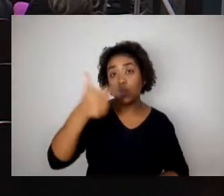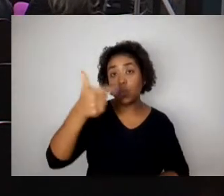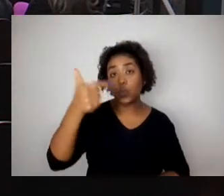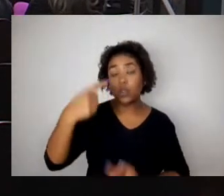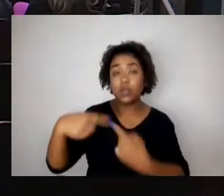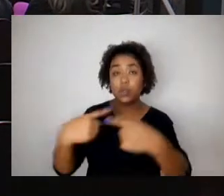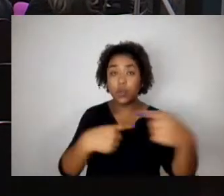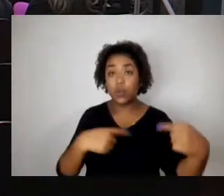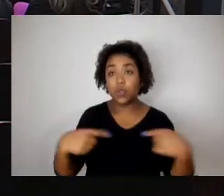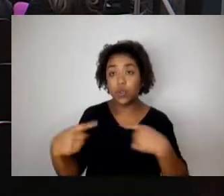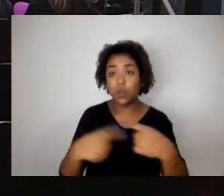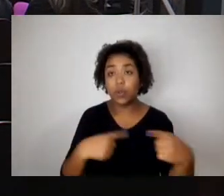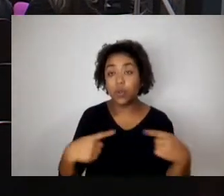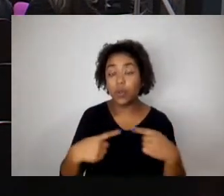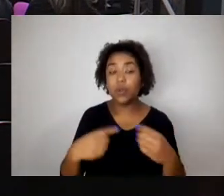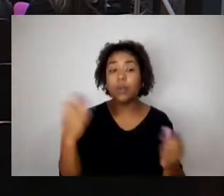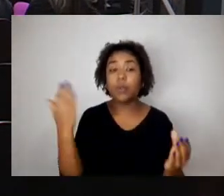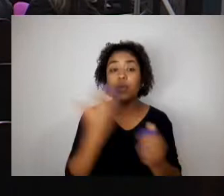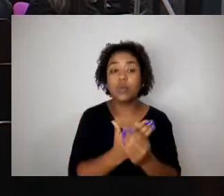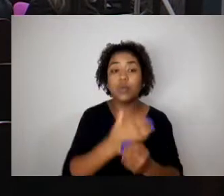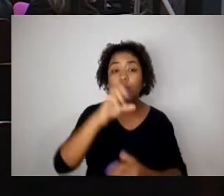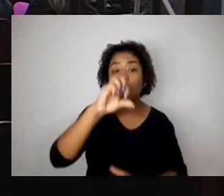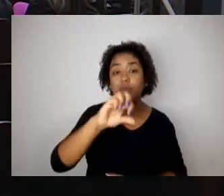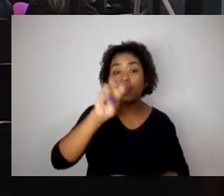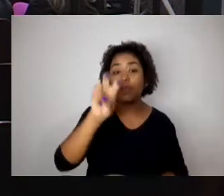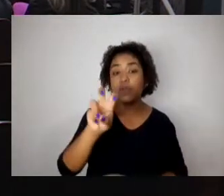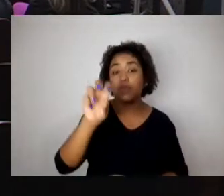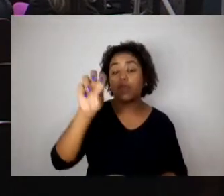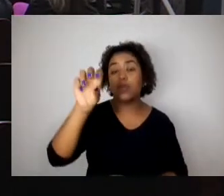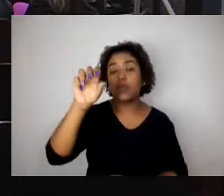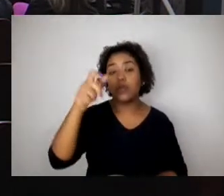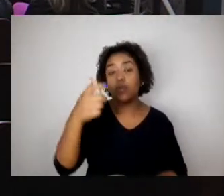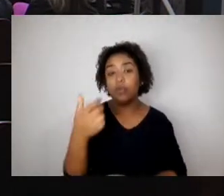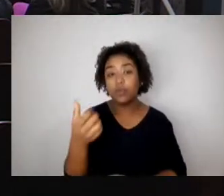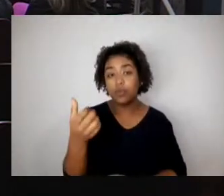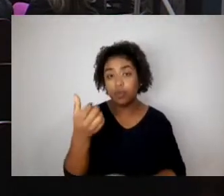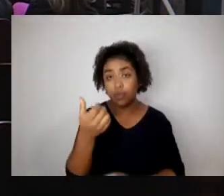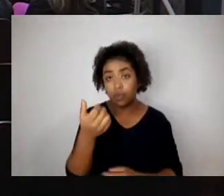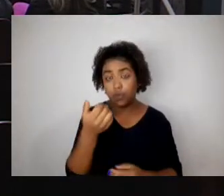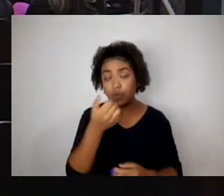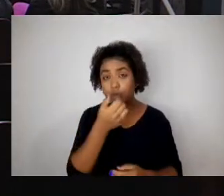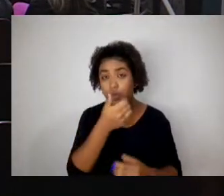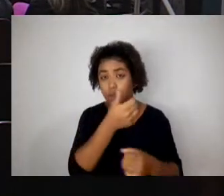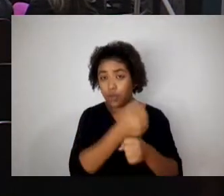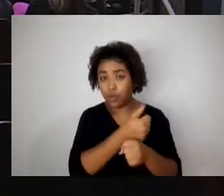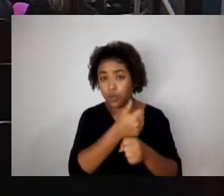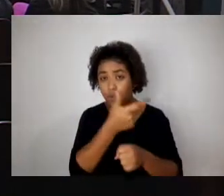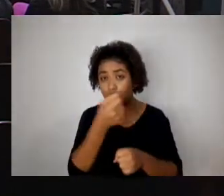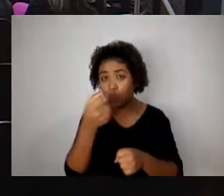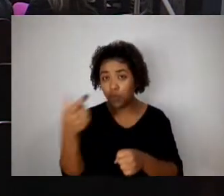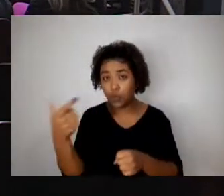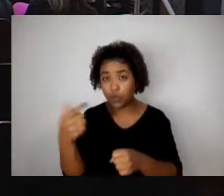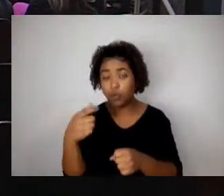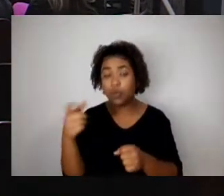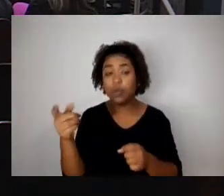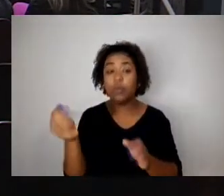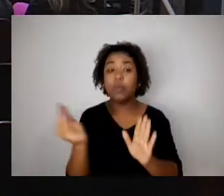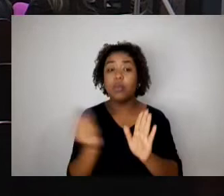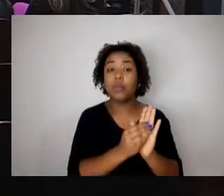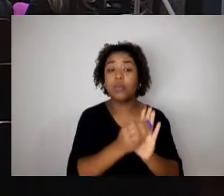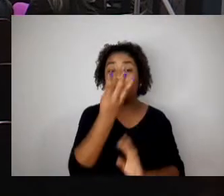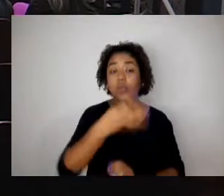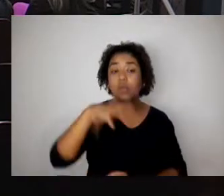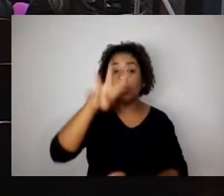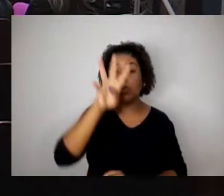processo 95-60-2022, institui e inclui no calendário oficial do município de fora o dia